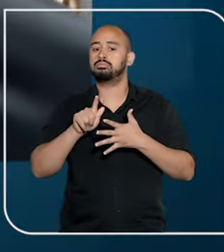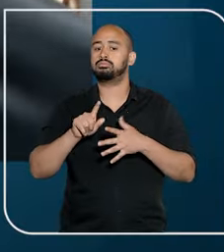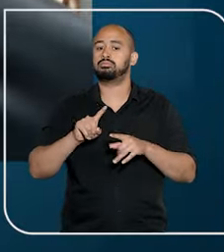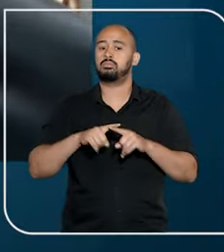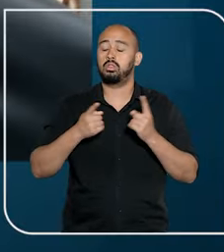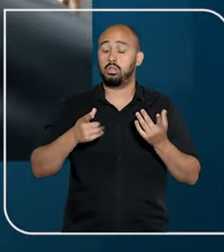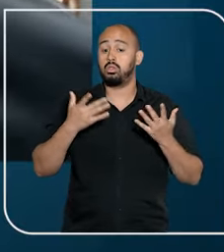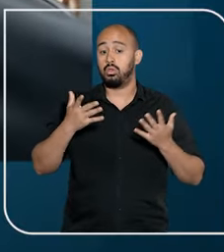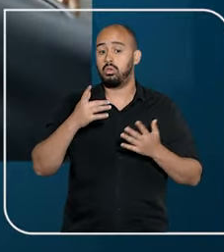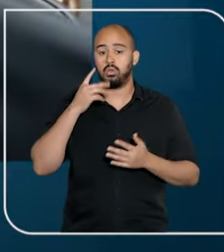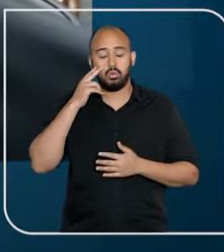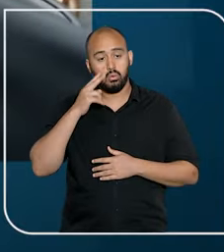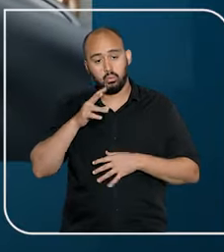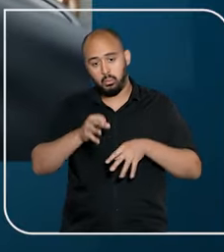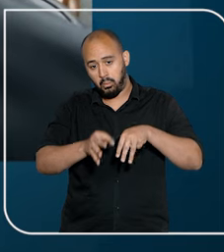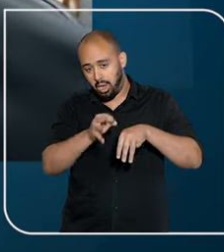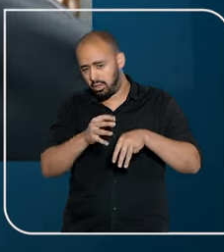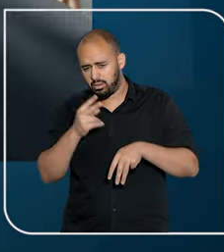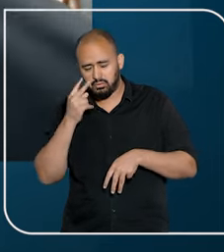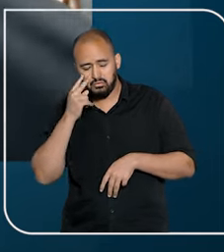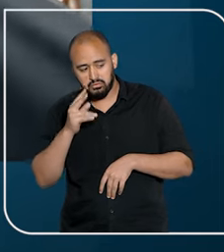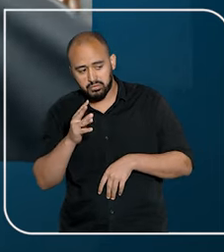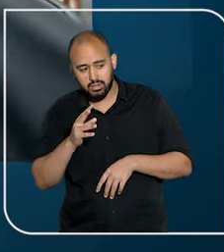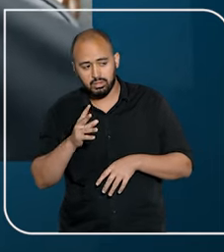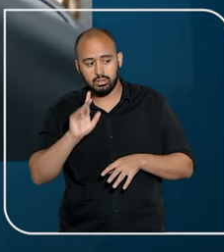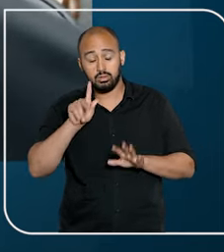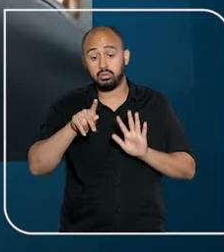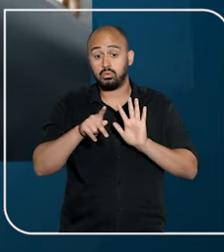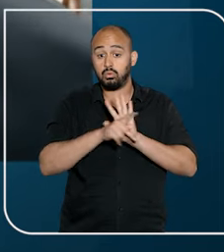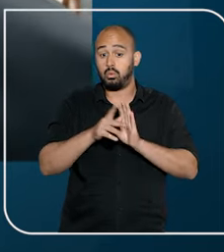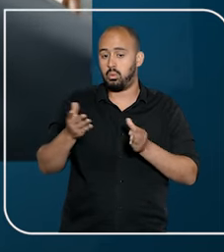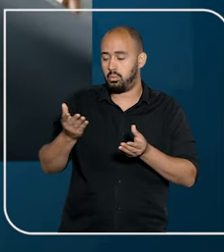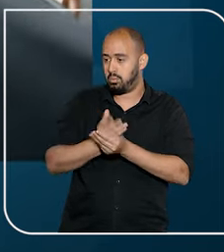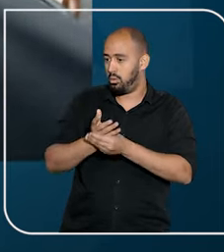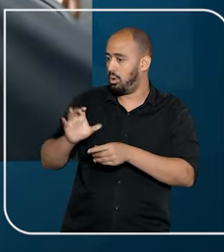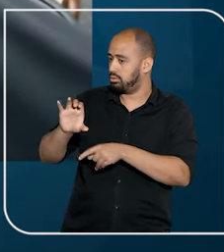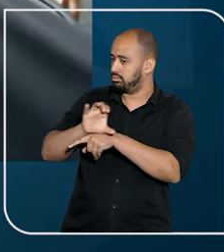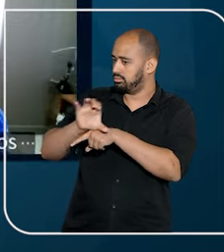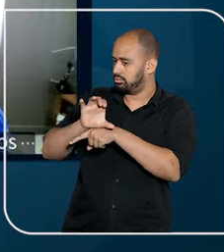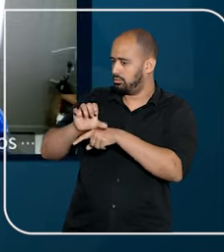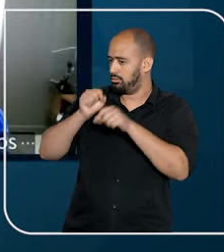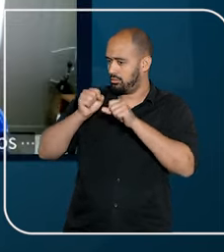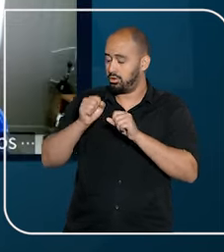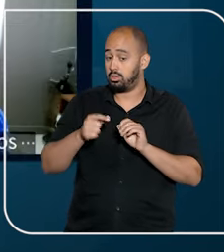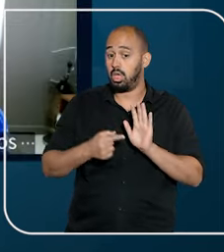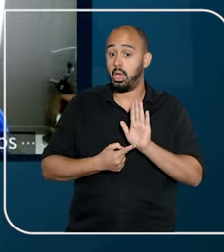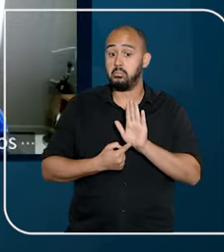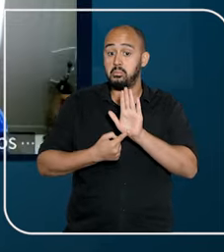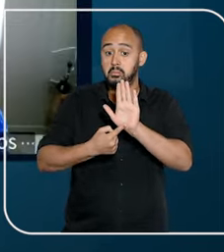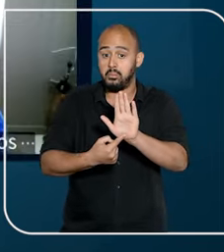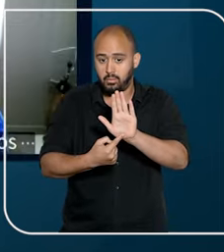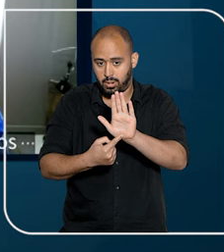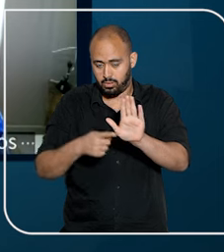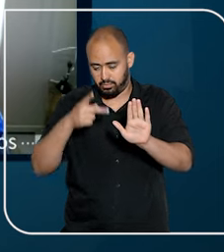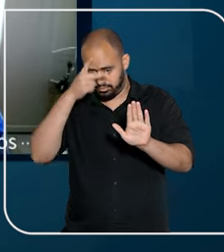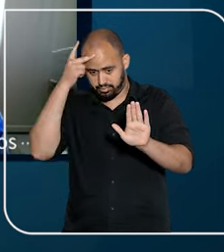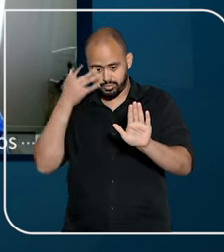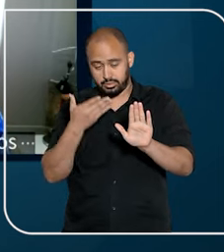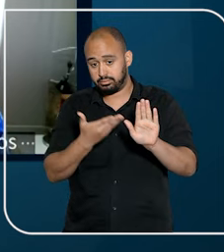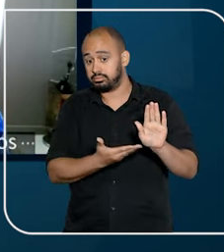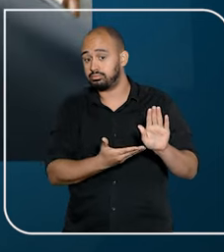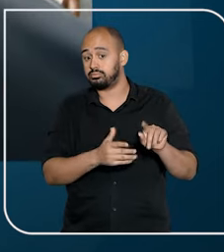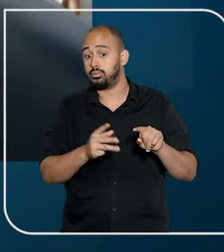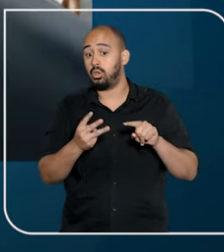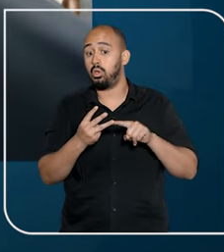especial, ministro Teodoro Silva Santos, observou que, segundo o Código de Processo Civil, o recurso pode ser apresentado pela parte